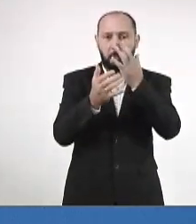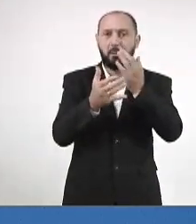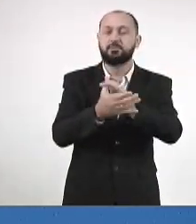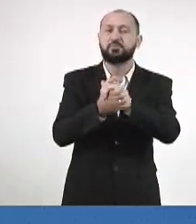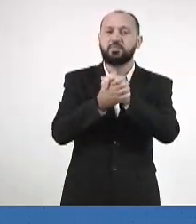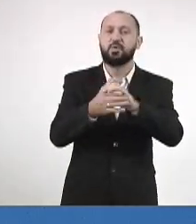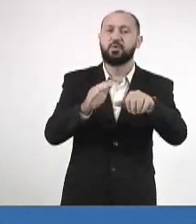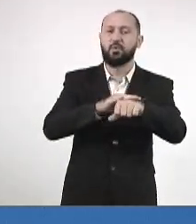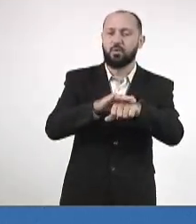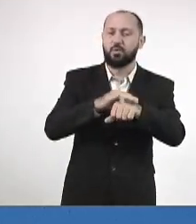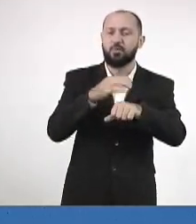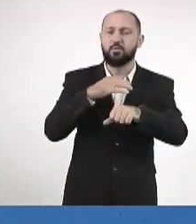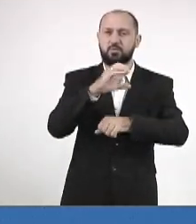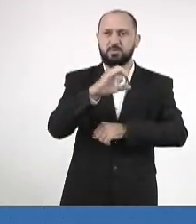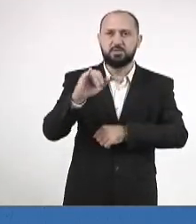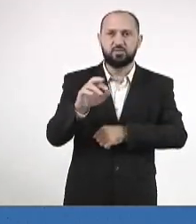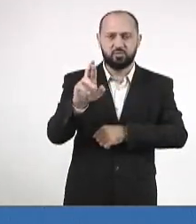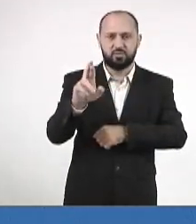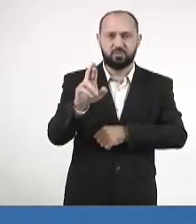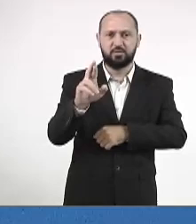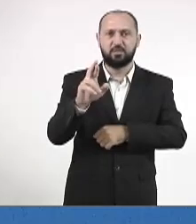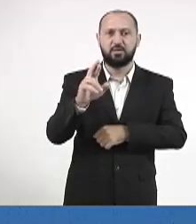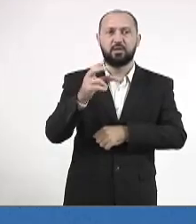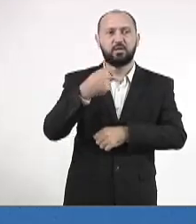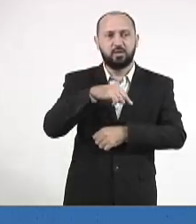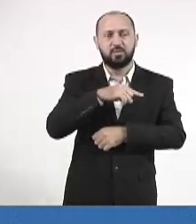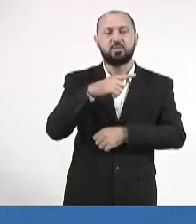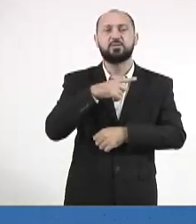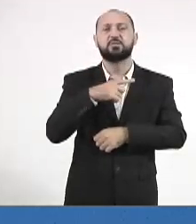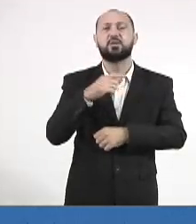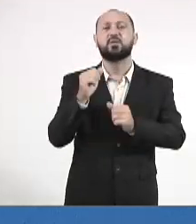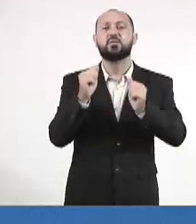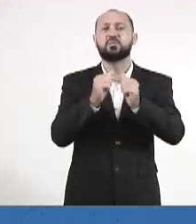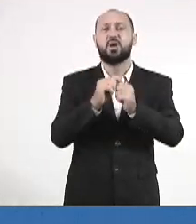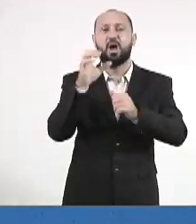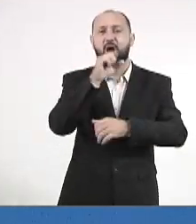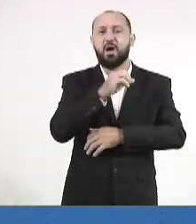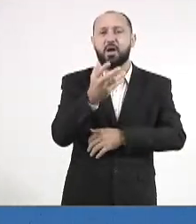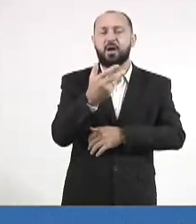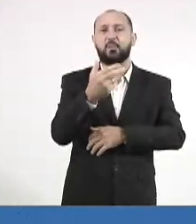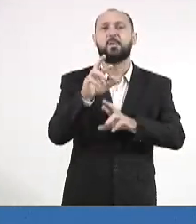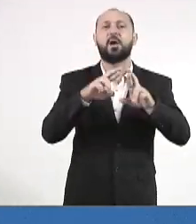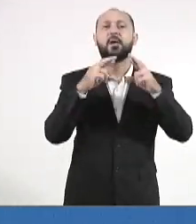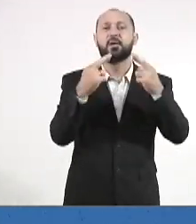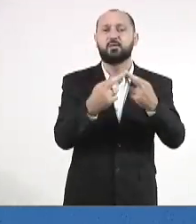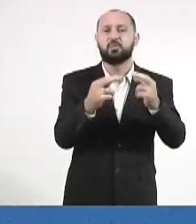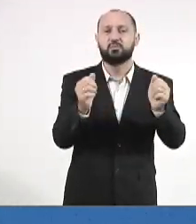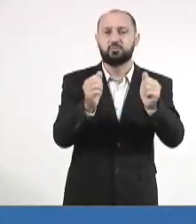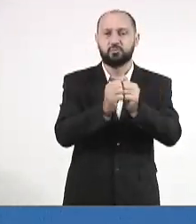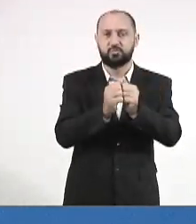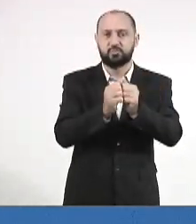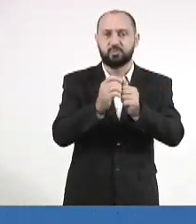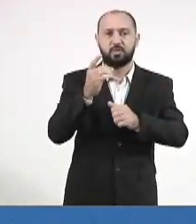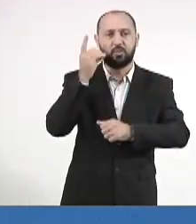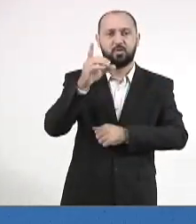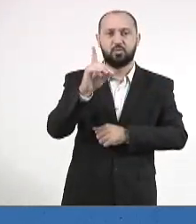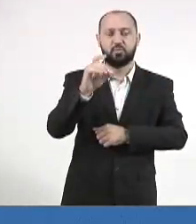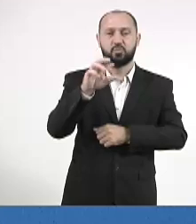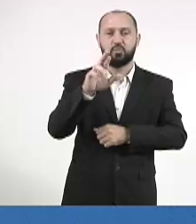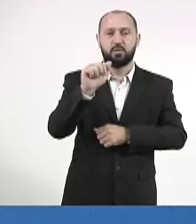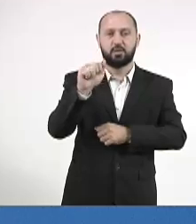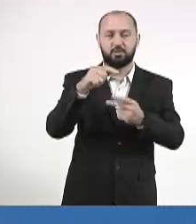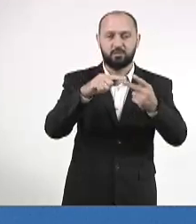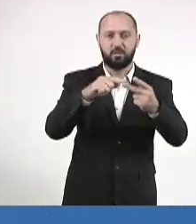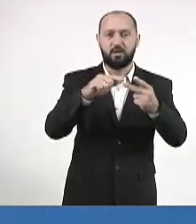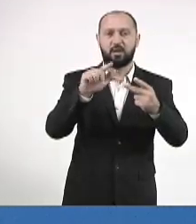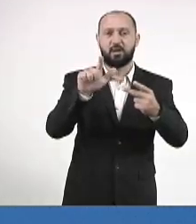Caravina, que é membro titular da CCJ, que nós tenhamos aí o quanto antes uma reunião com a doutora Duriana, com a Glaucia,